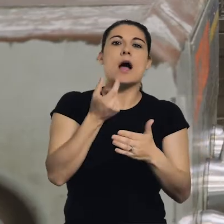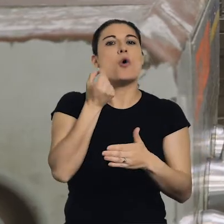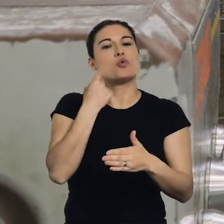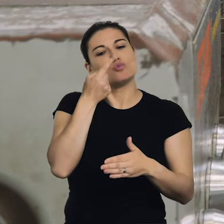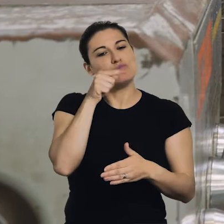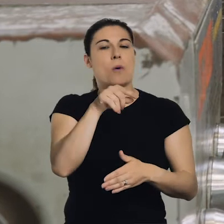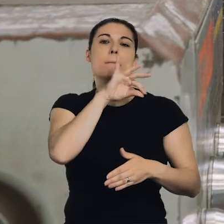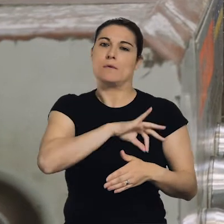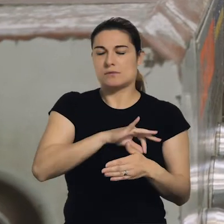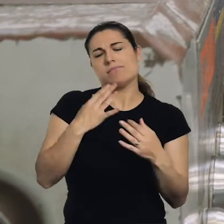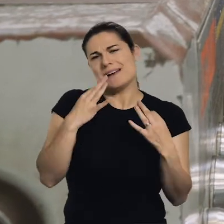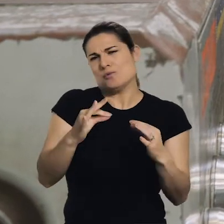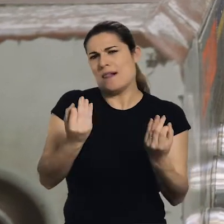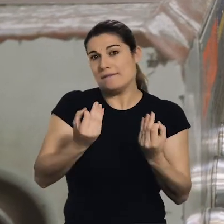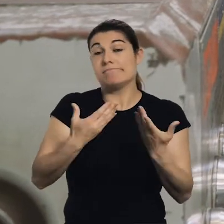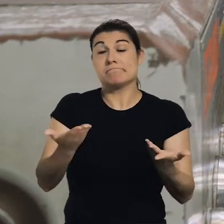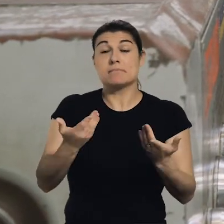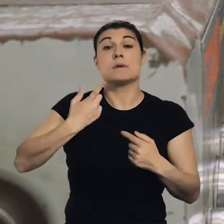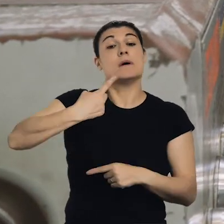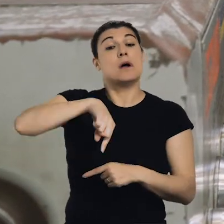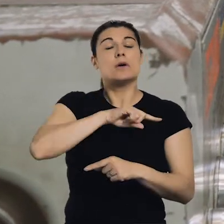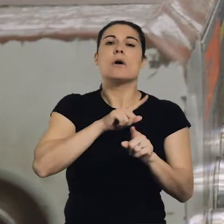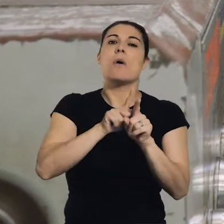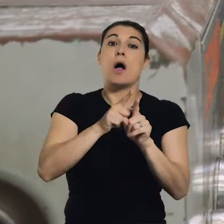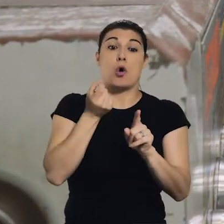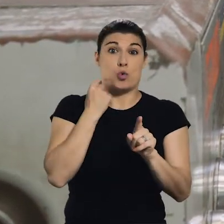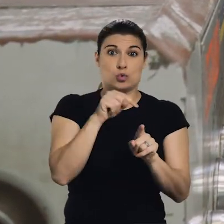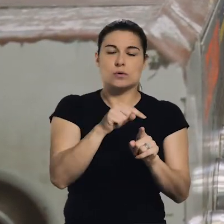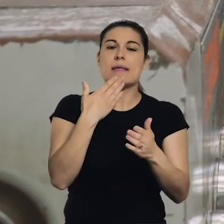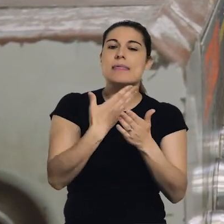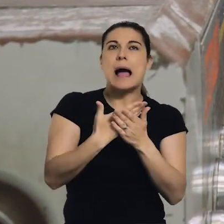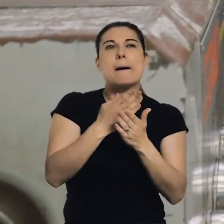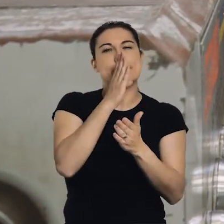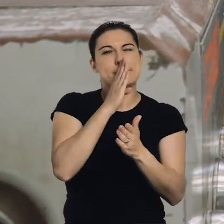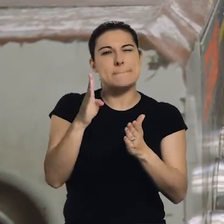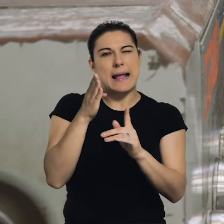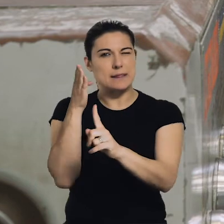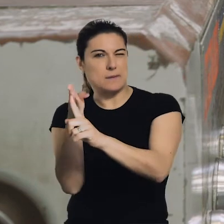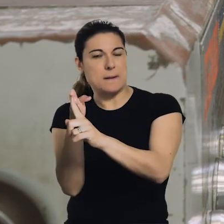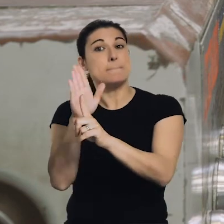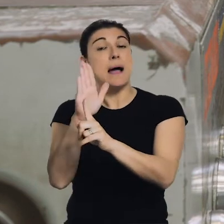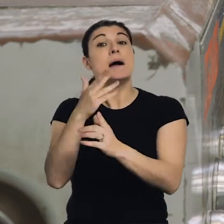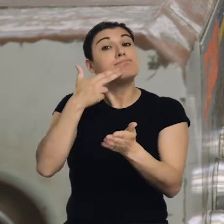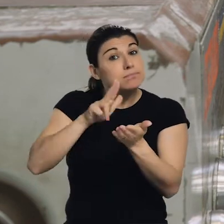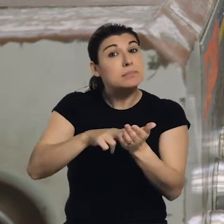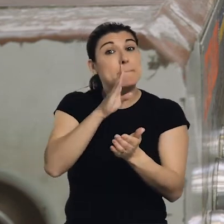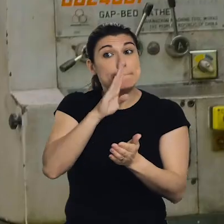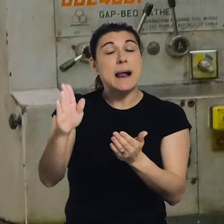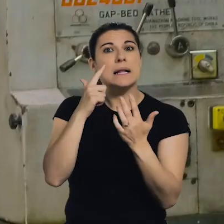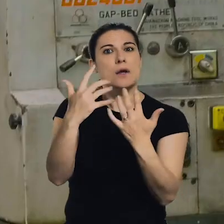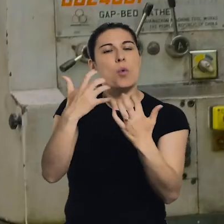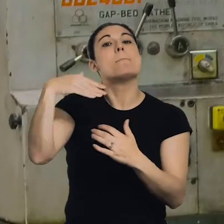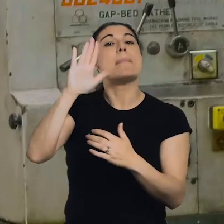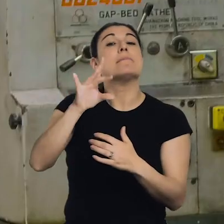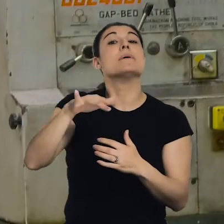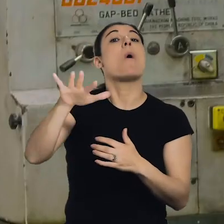também os motiva para vir fazer os cursos profissionais, naturalmente. Por mais que nós queiramos pôr este curso muito prático,